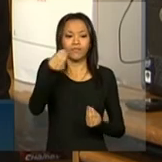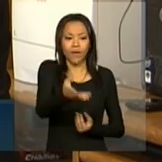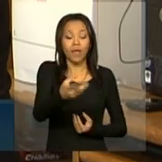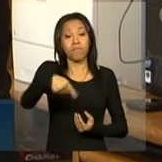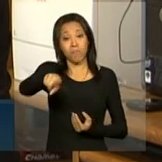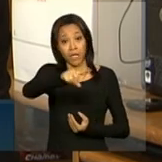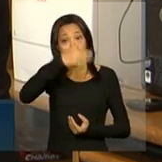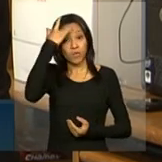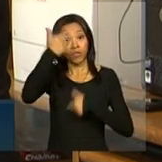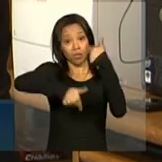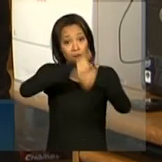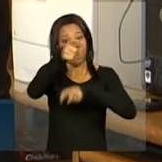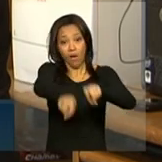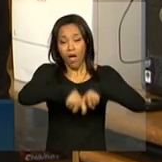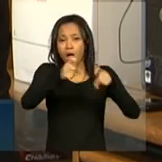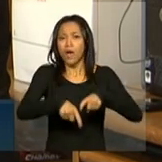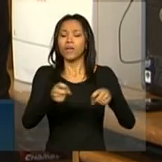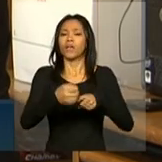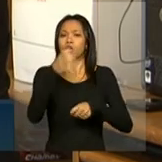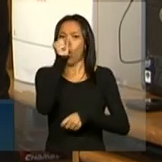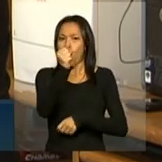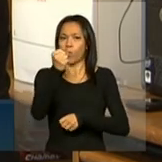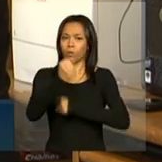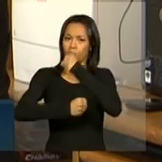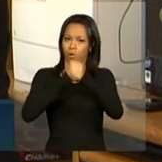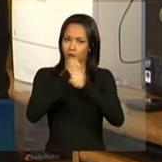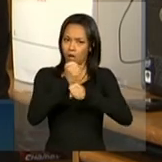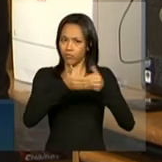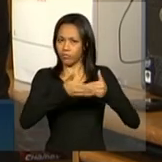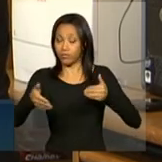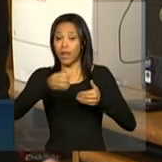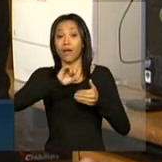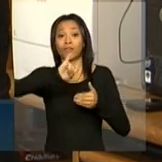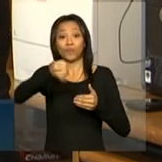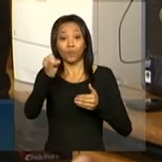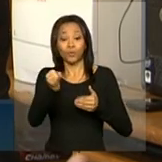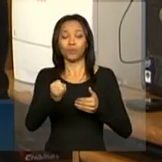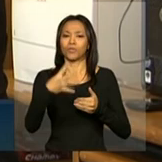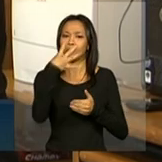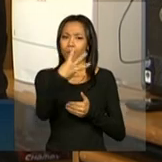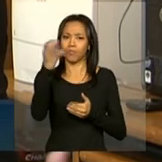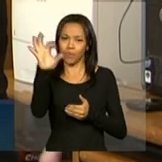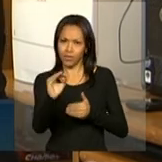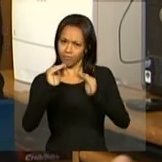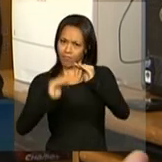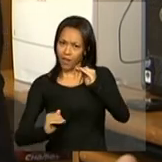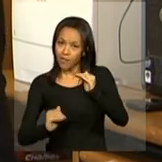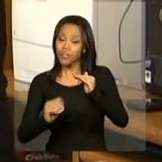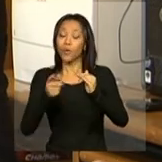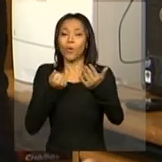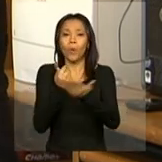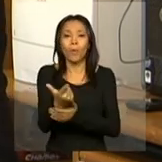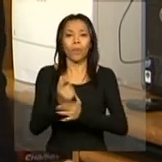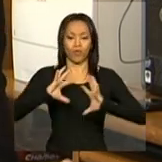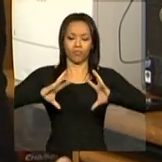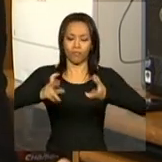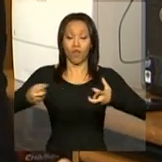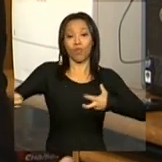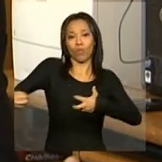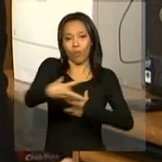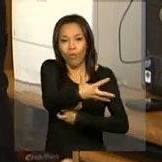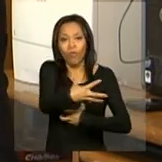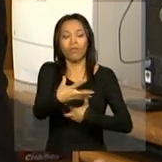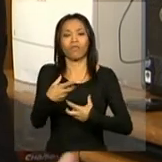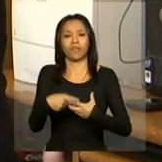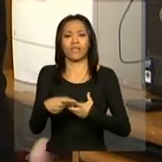comprar em oito anos, também com taxas de juros agora com 4%, comprar máquina nova, automatizada, que, dada aquela própria